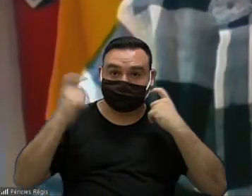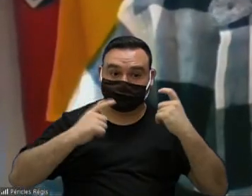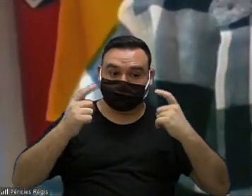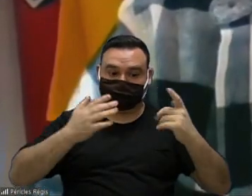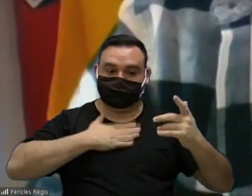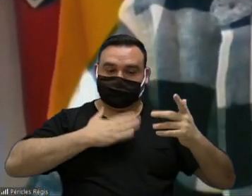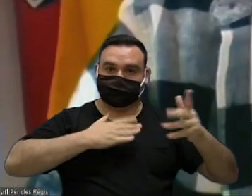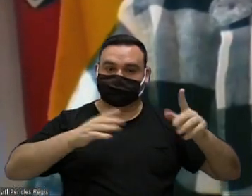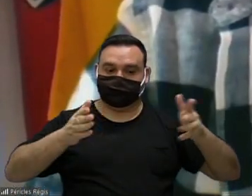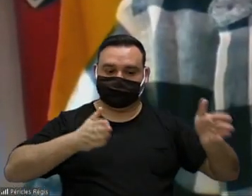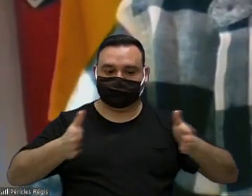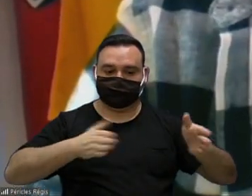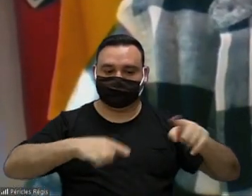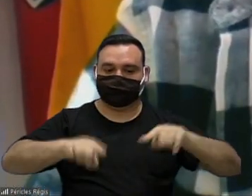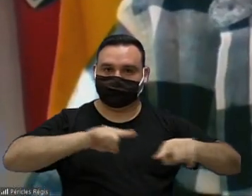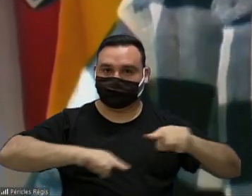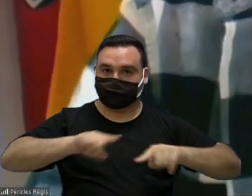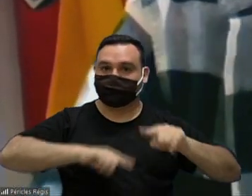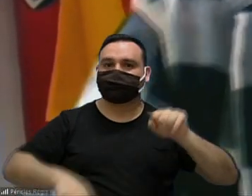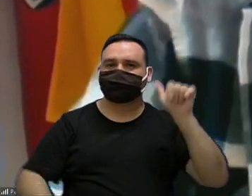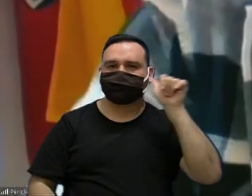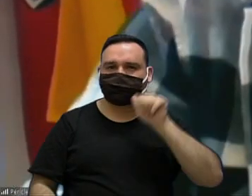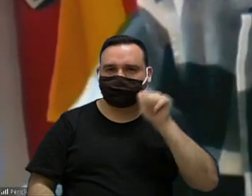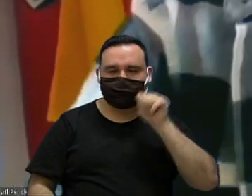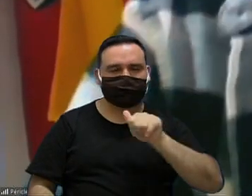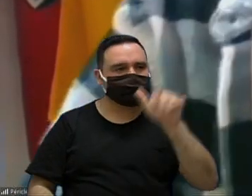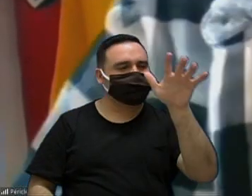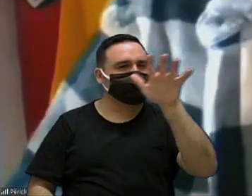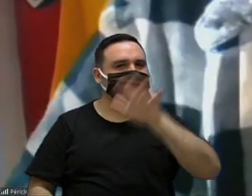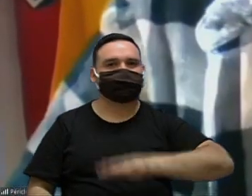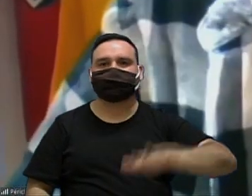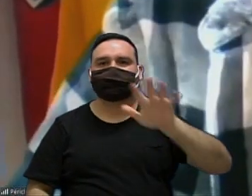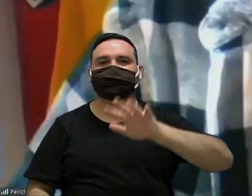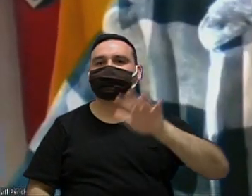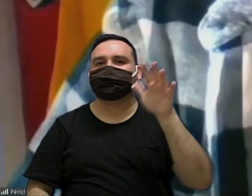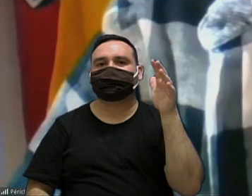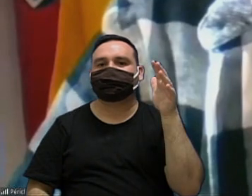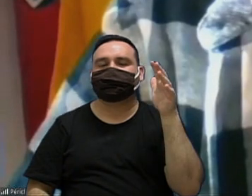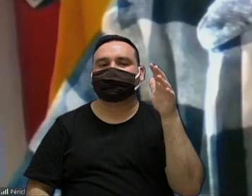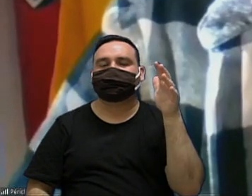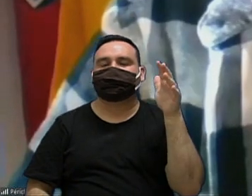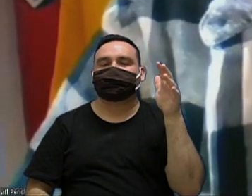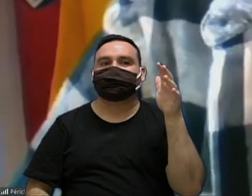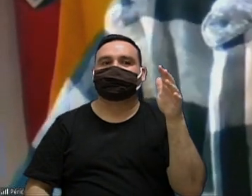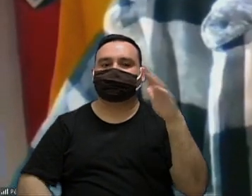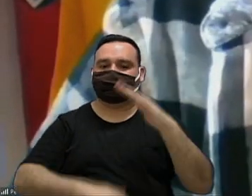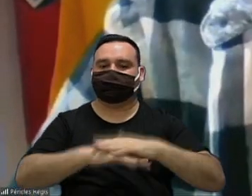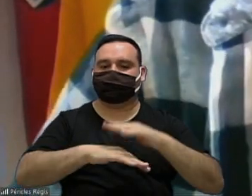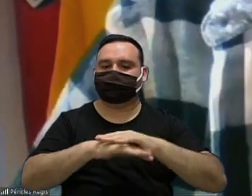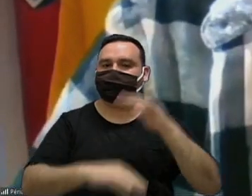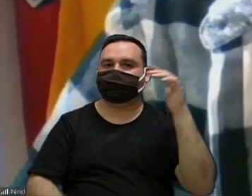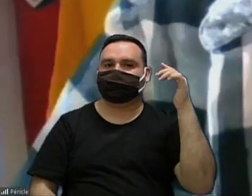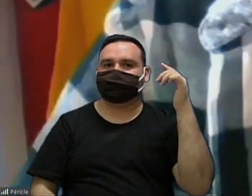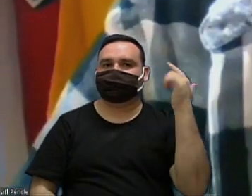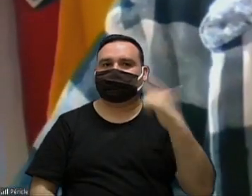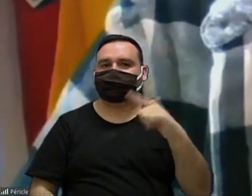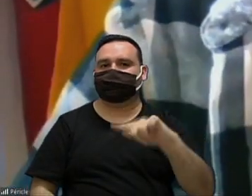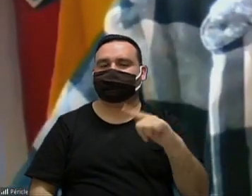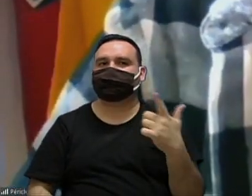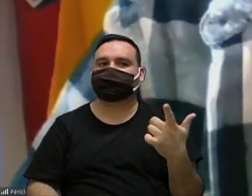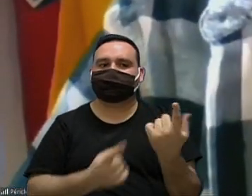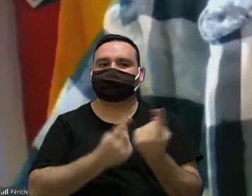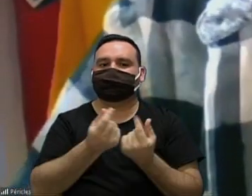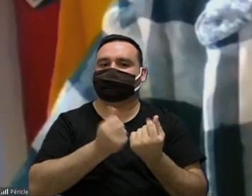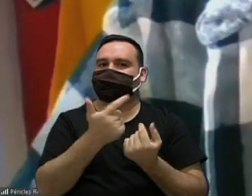mandato com certeza com essas mulheres infelizmente não terem essa essa autonomia né essa